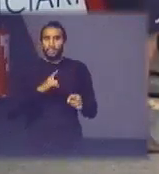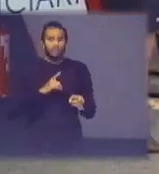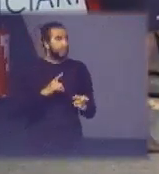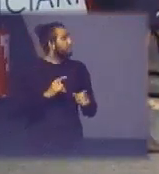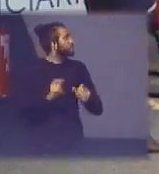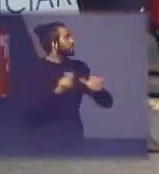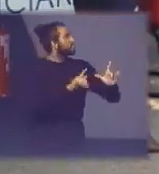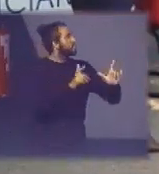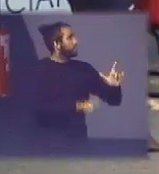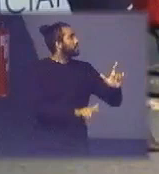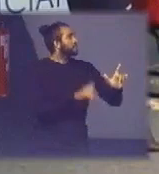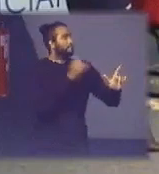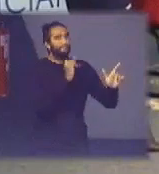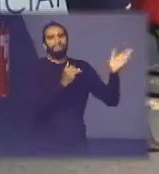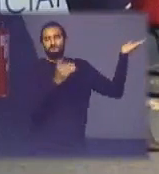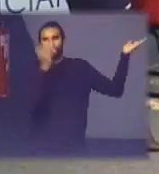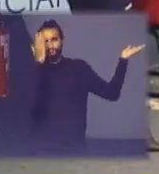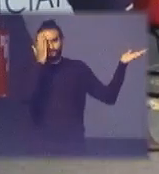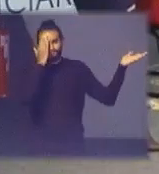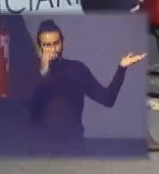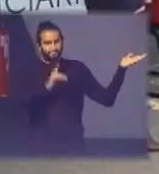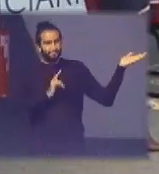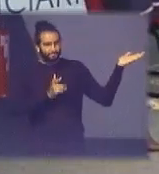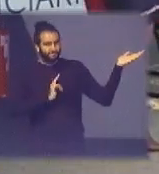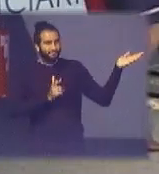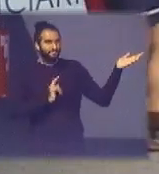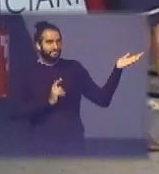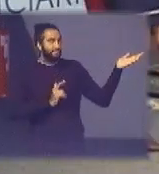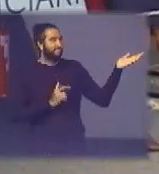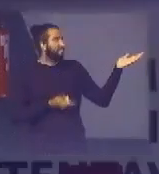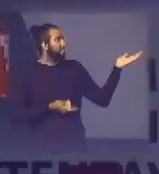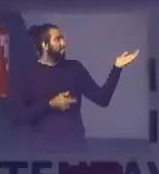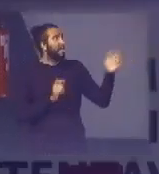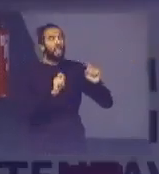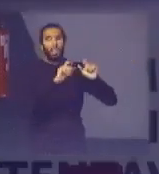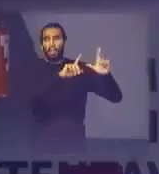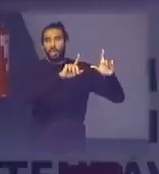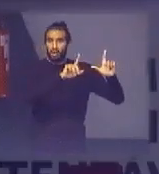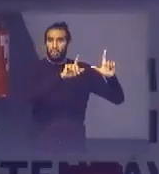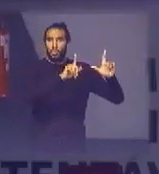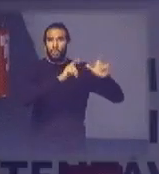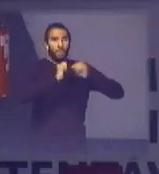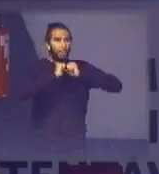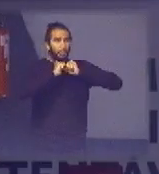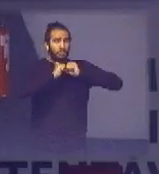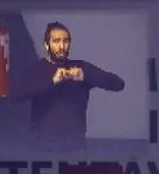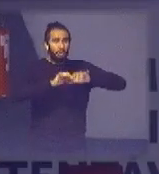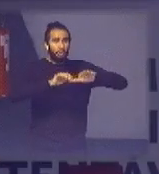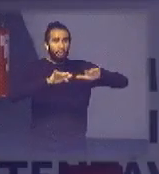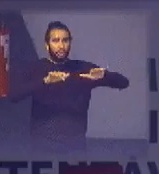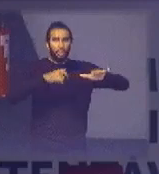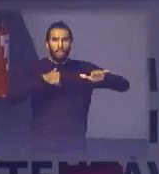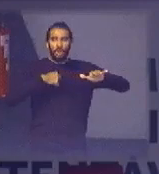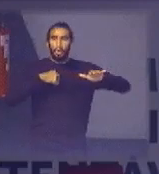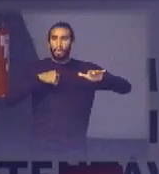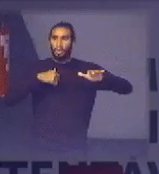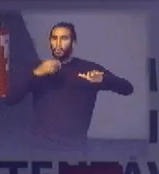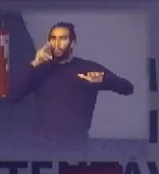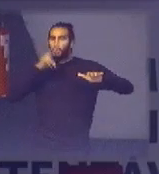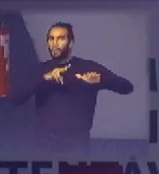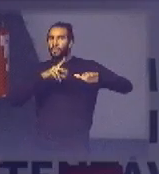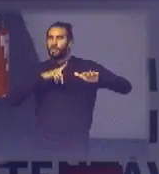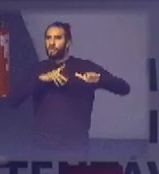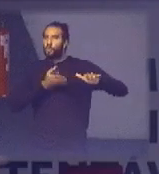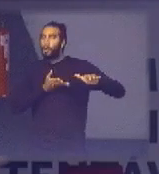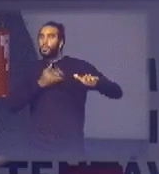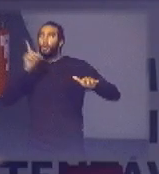favor como essa como vocês podem ver essa foto foi amplamente divulgada a primeira vez que eu tomei ciência dela foi por um colega